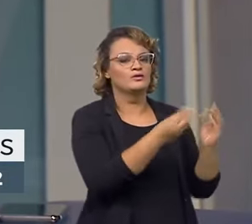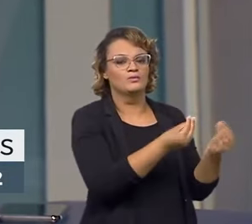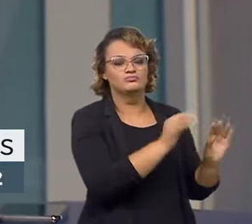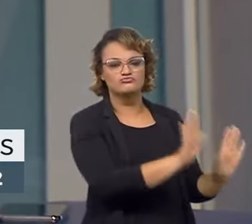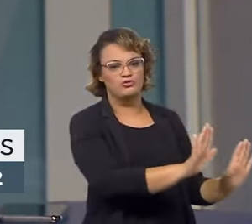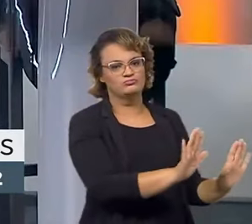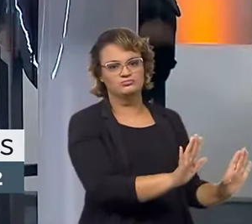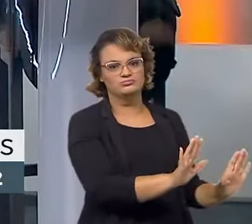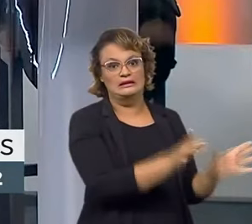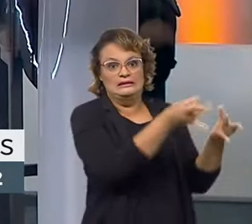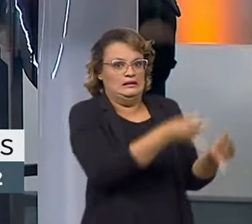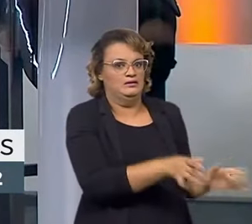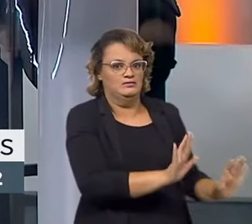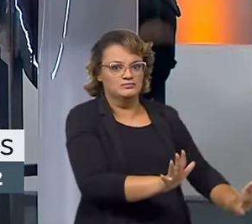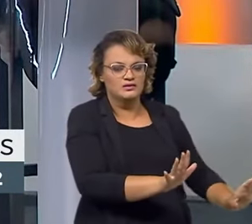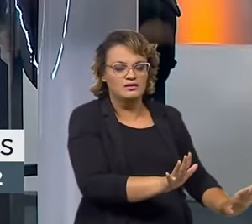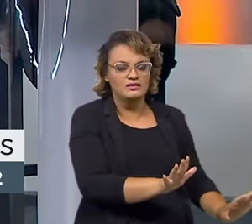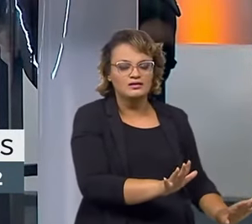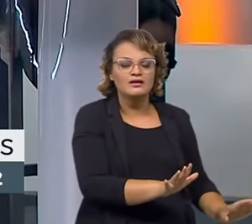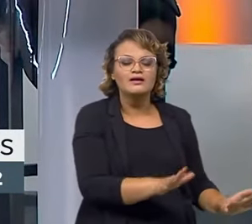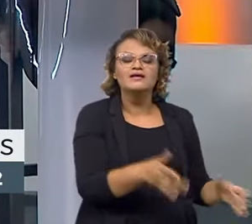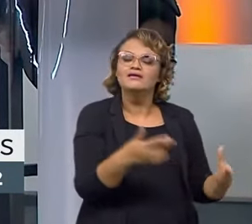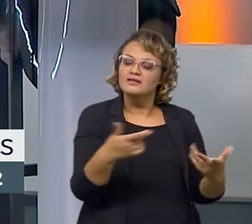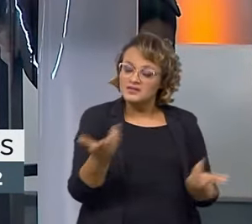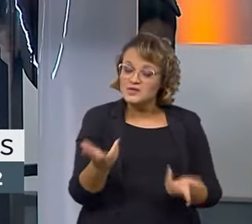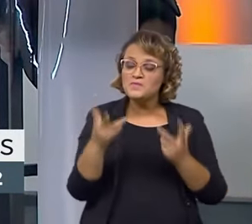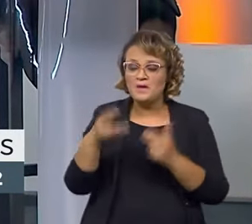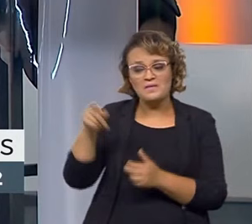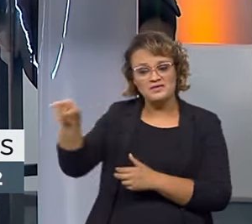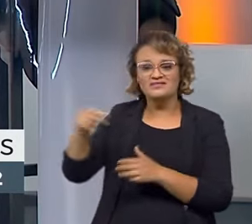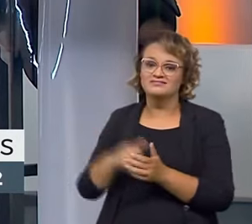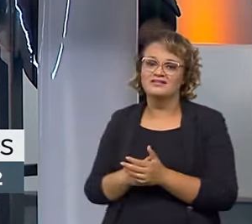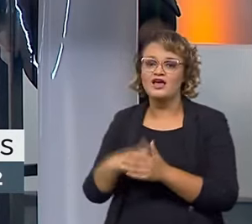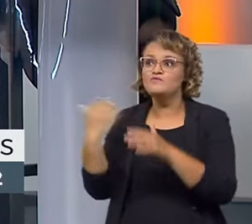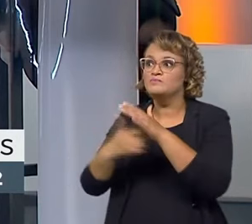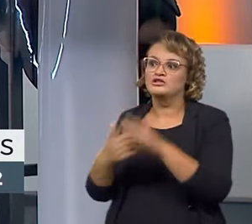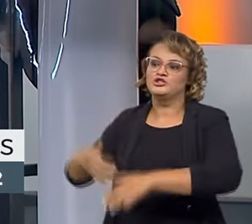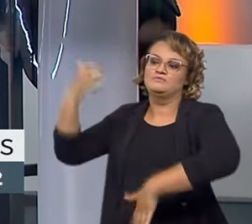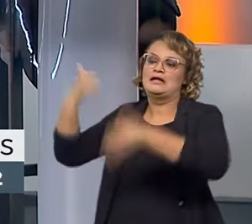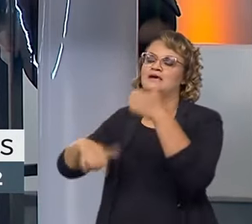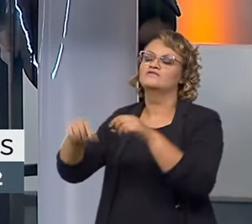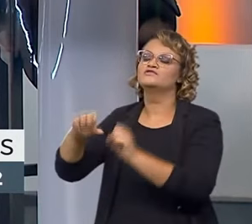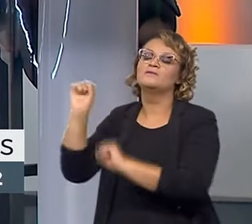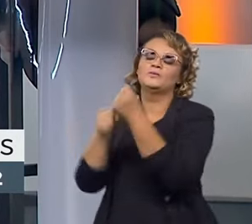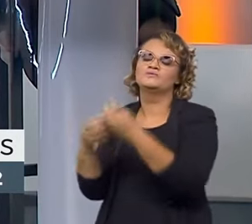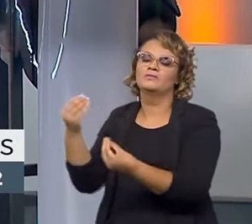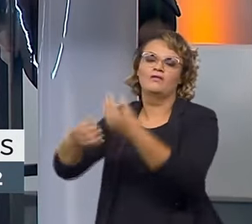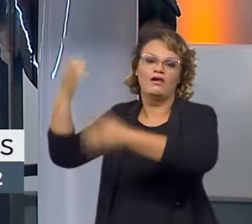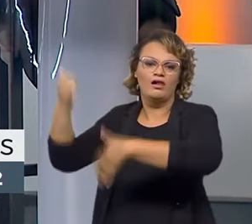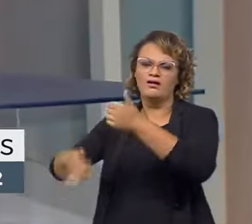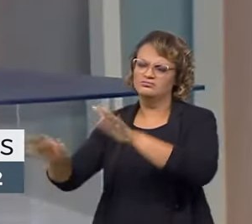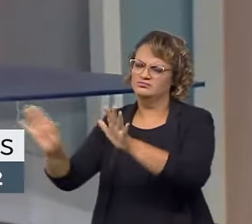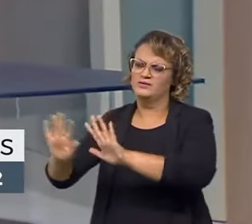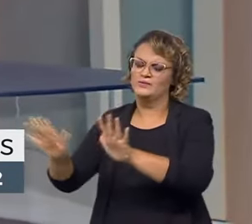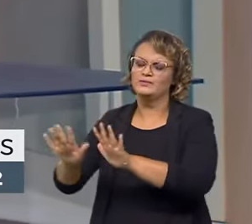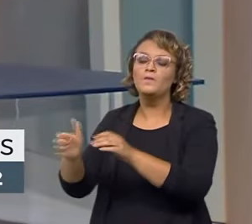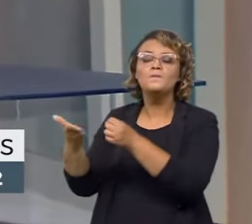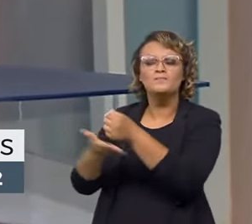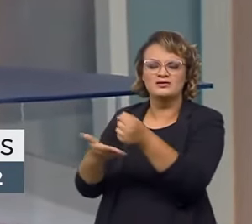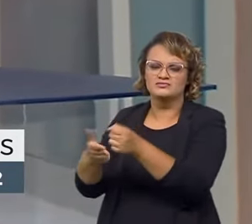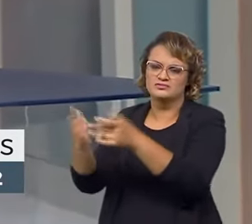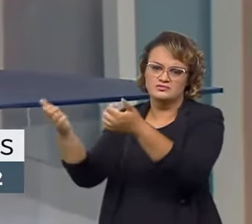princípio. Só que isso com mais modernidade, trazendo mais o próprio setor privado para participar das decisões em termos de